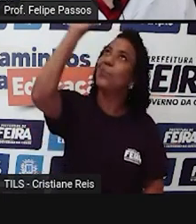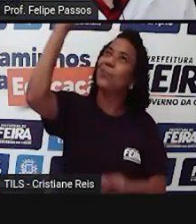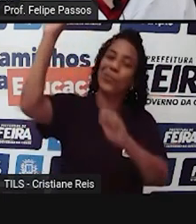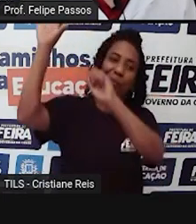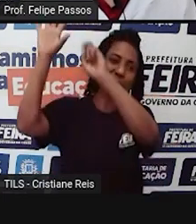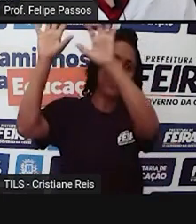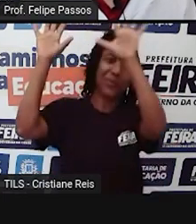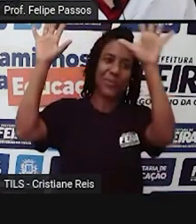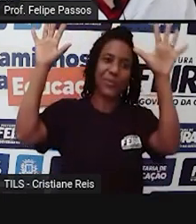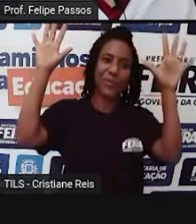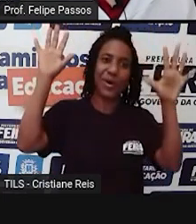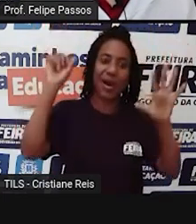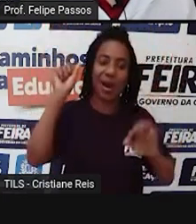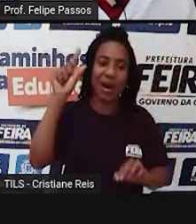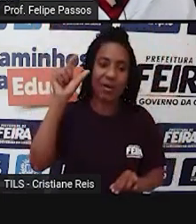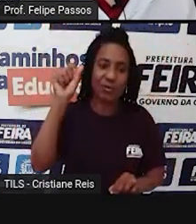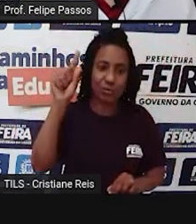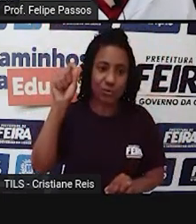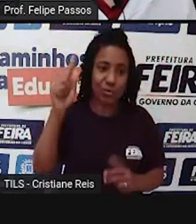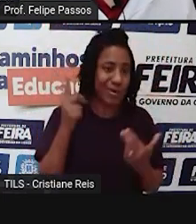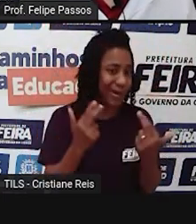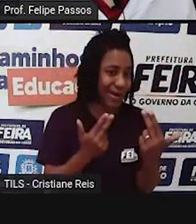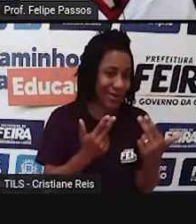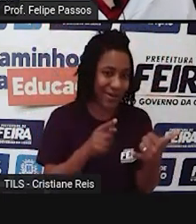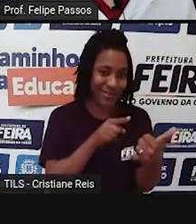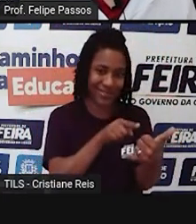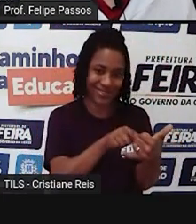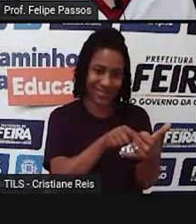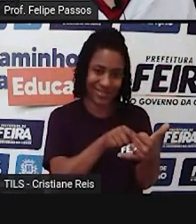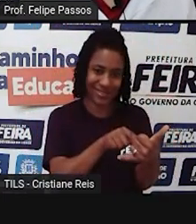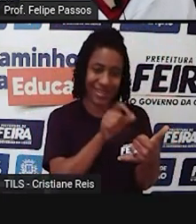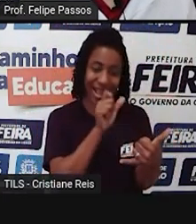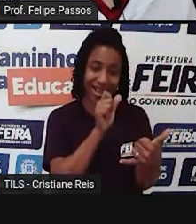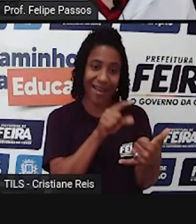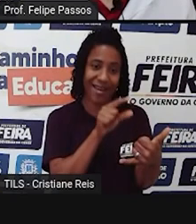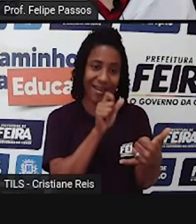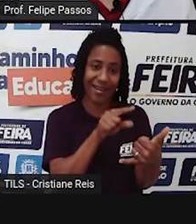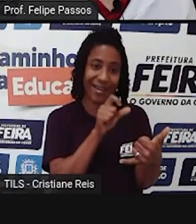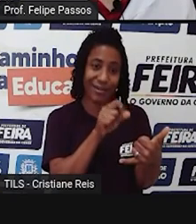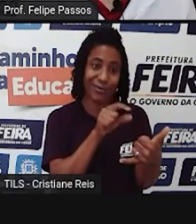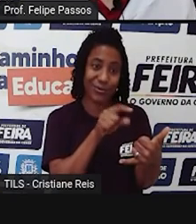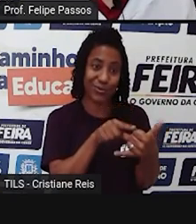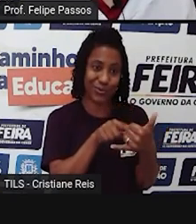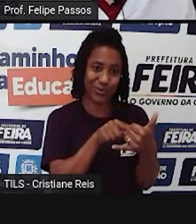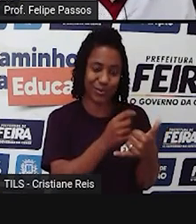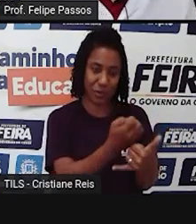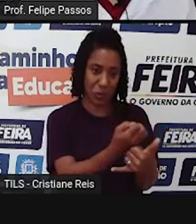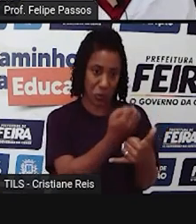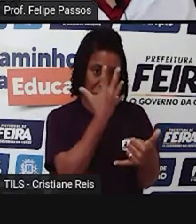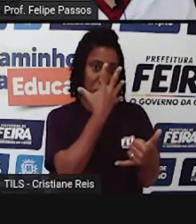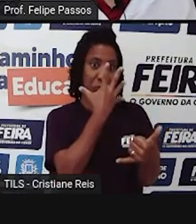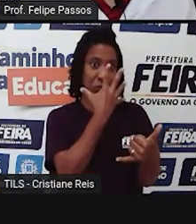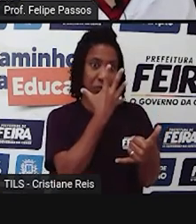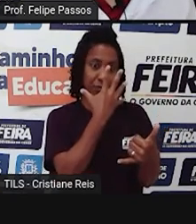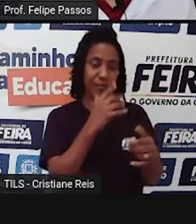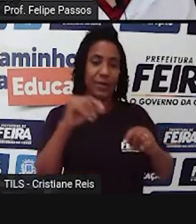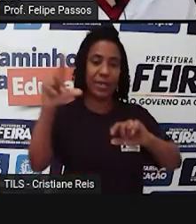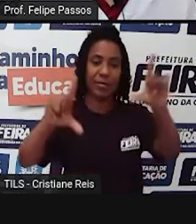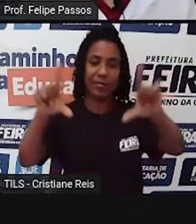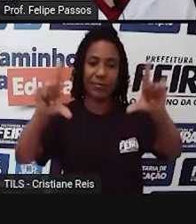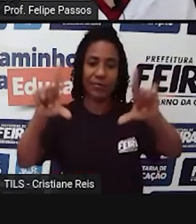e a TV emitem, ele dá um aviso para o cérebro. Ó, está de dia. Você não precisa dormir agora não, viu?